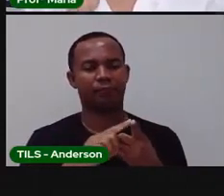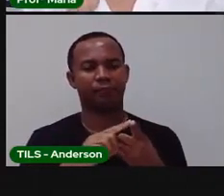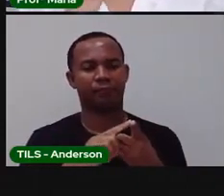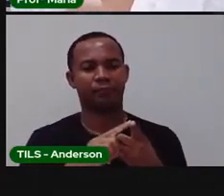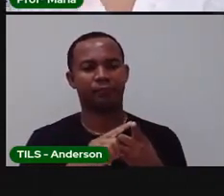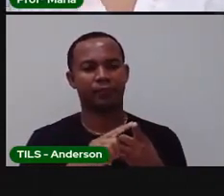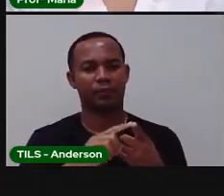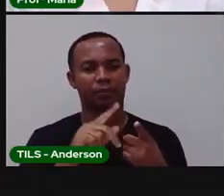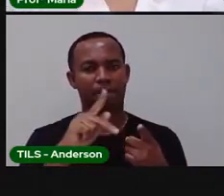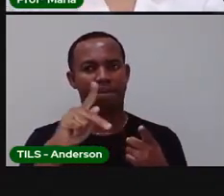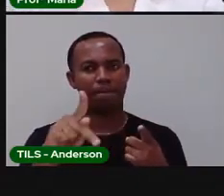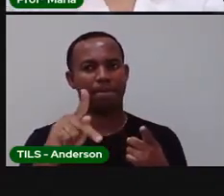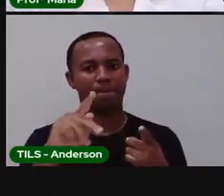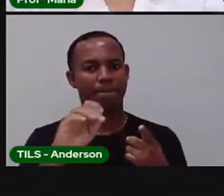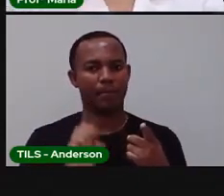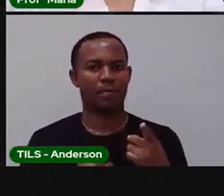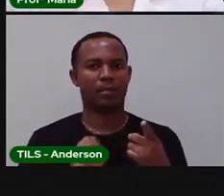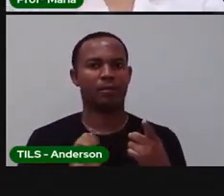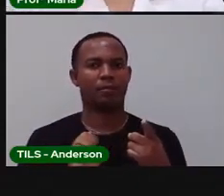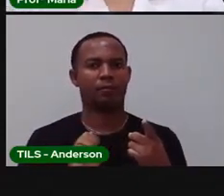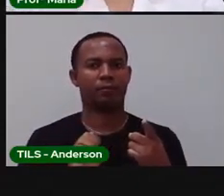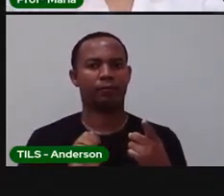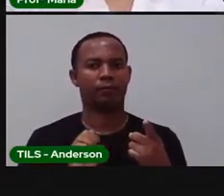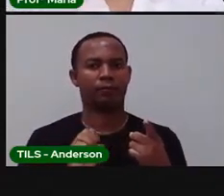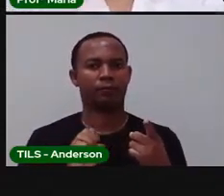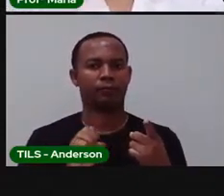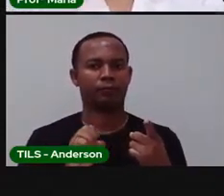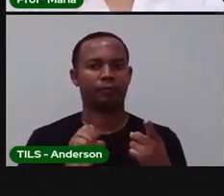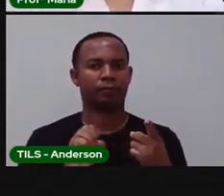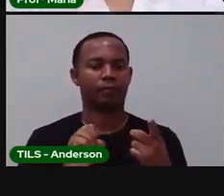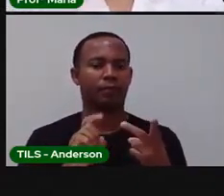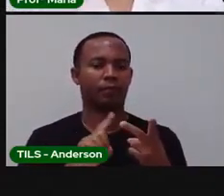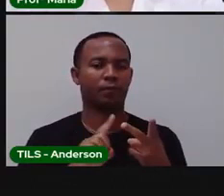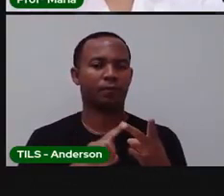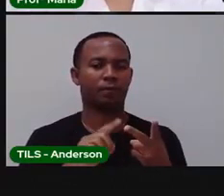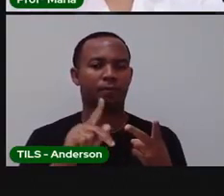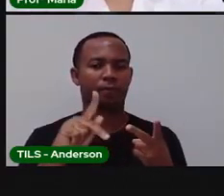Sique. Pé. Pão.